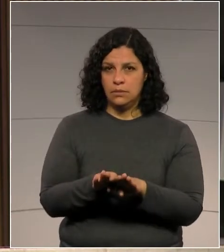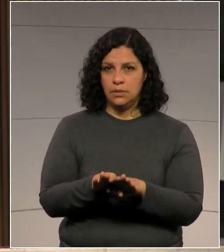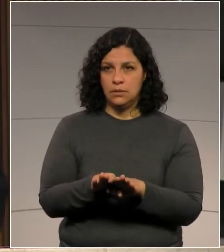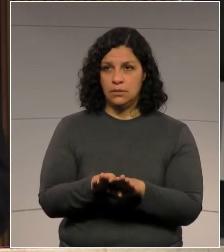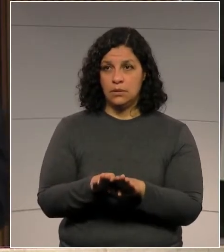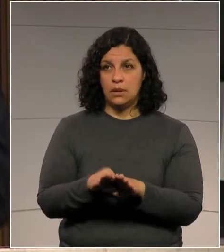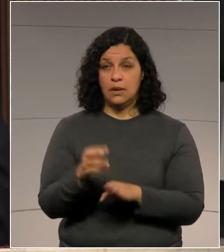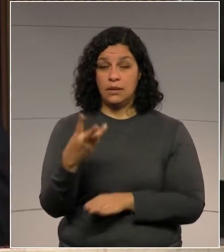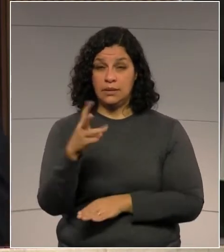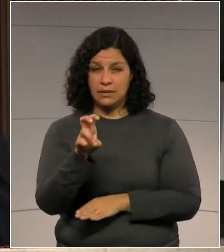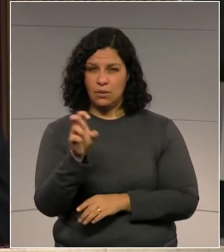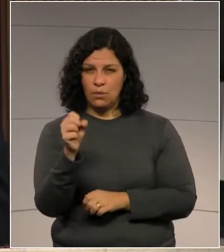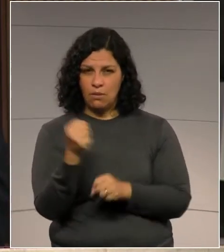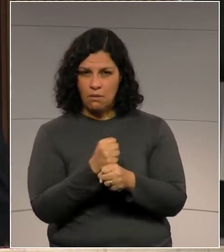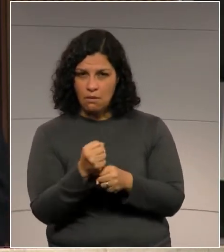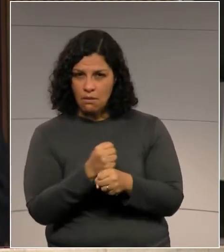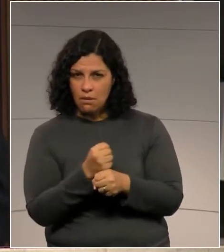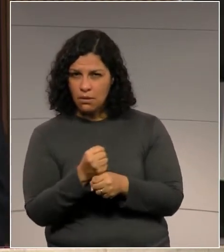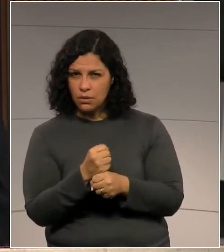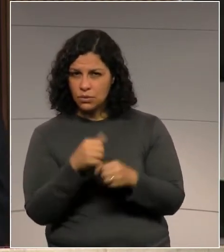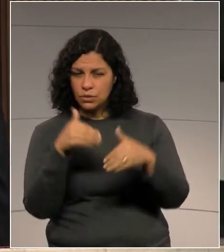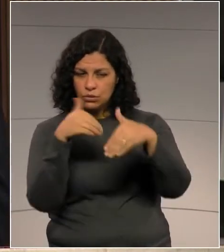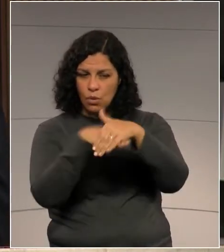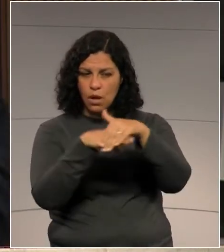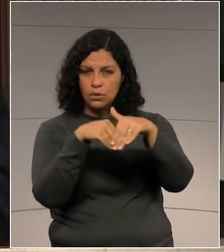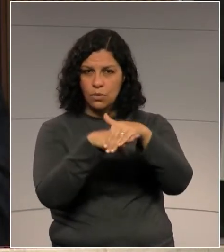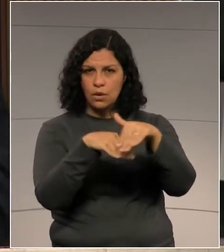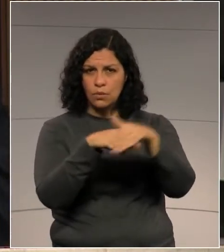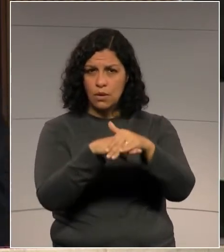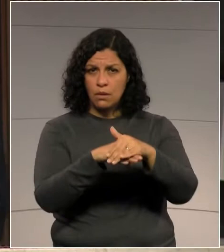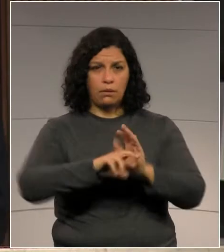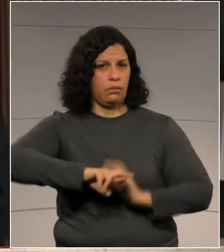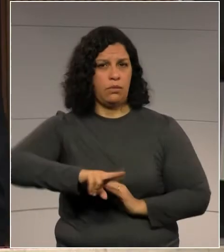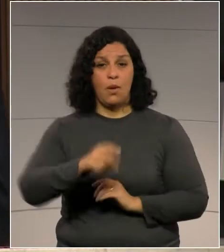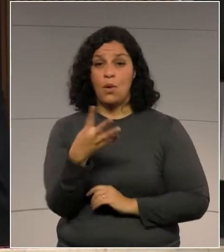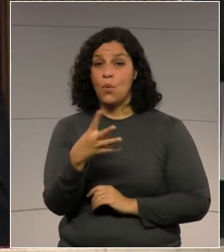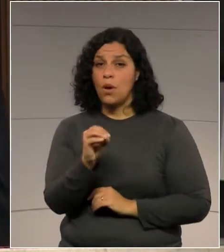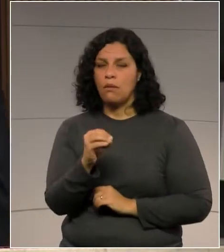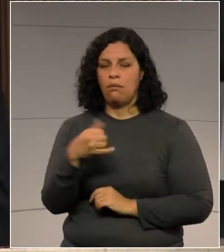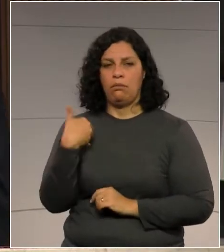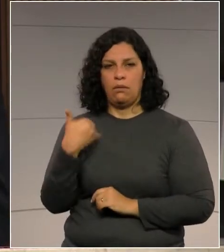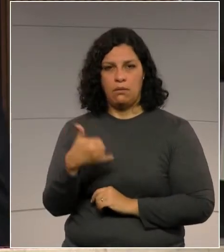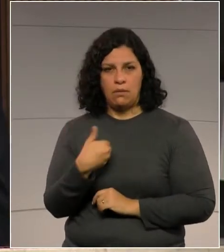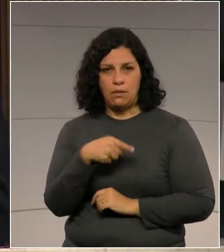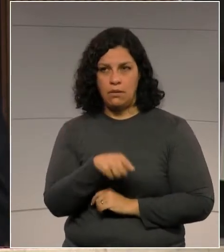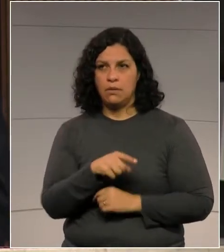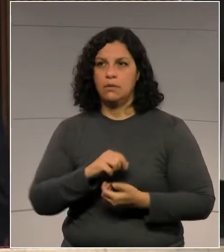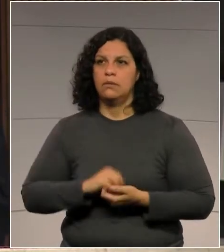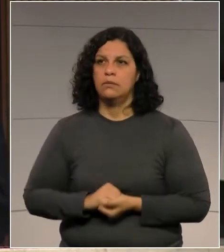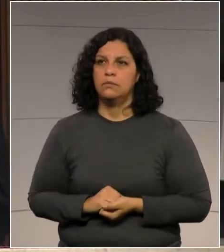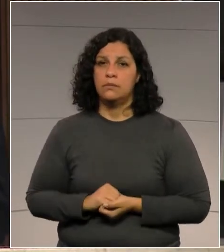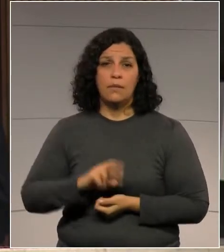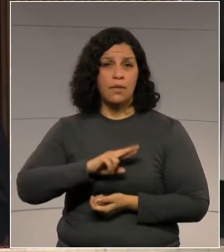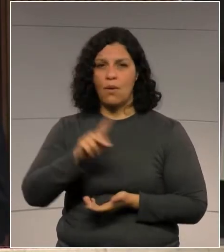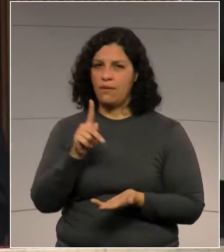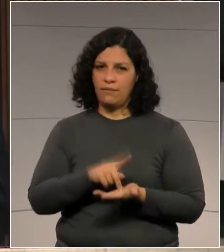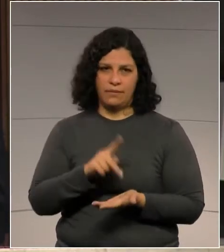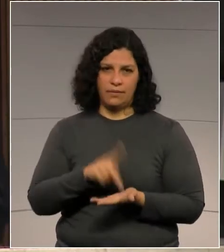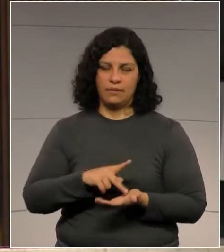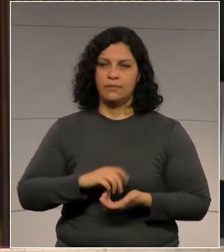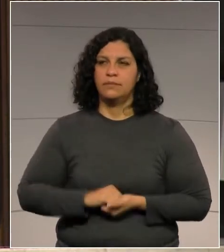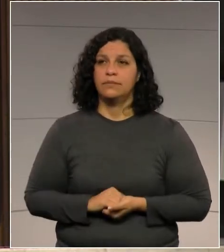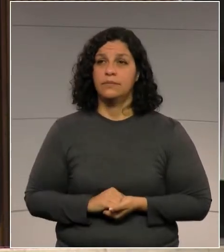35 anos, com 40 anos, não é verdadeira.